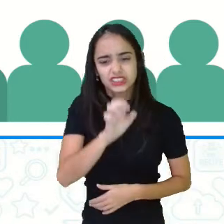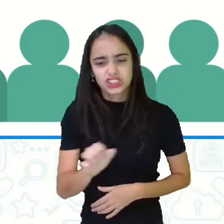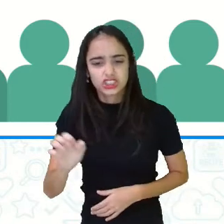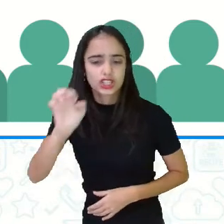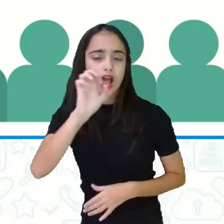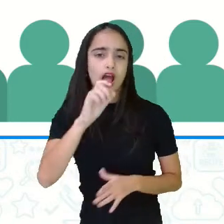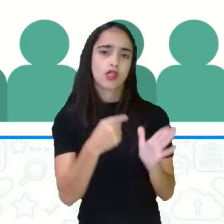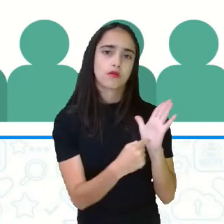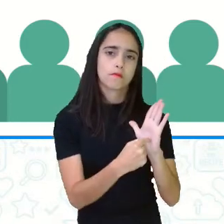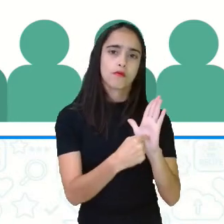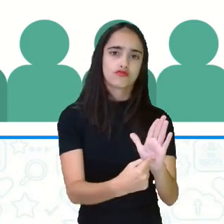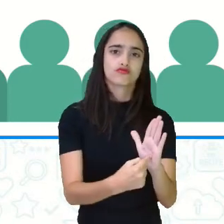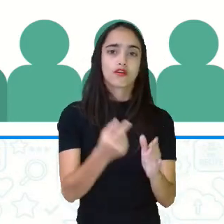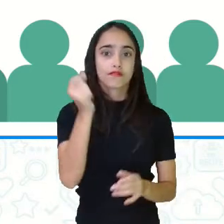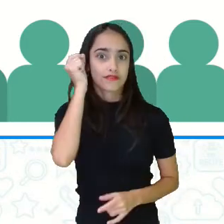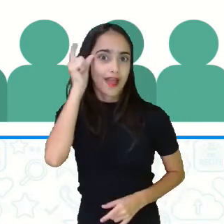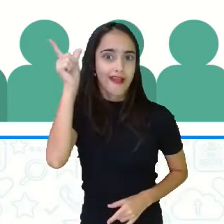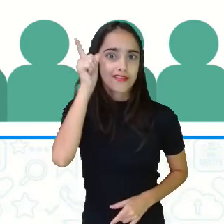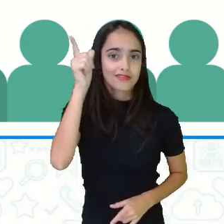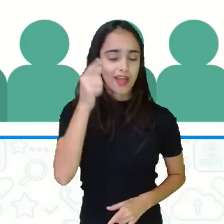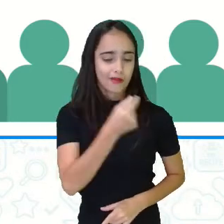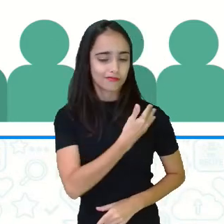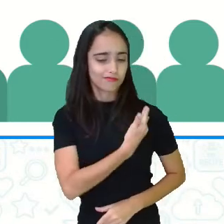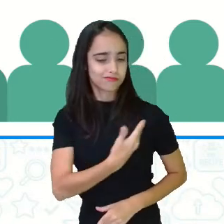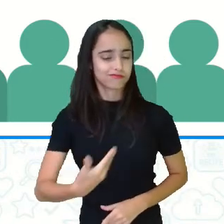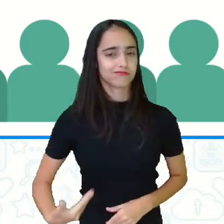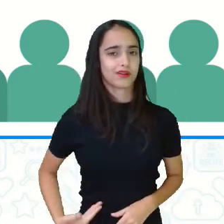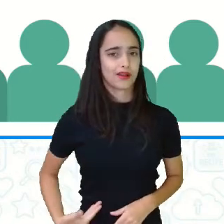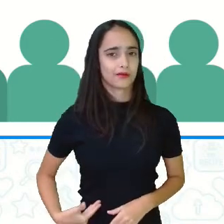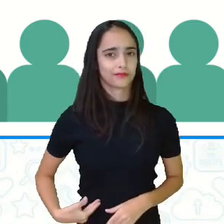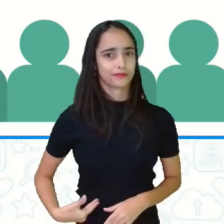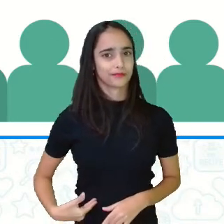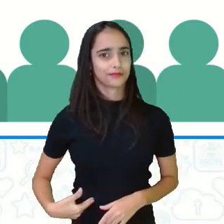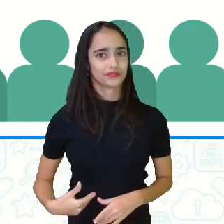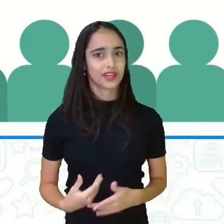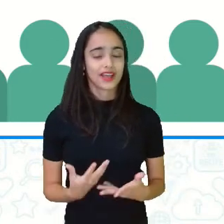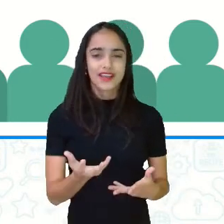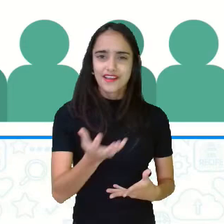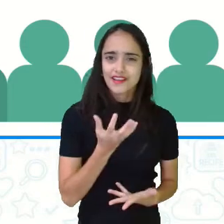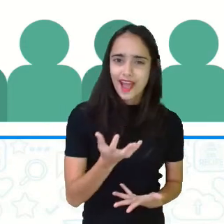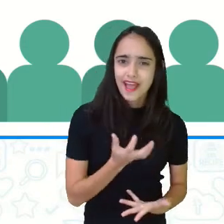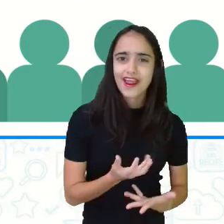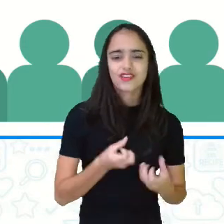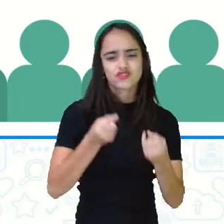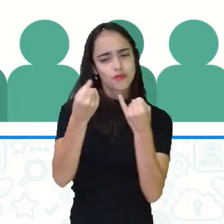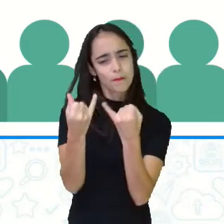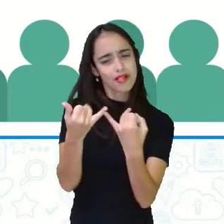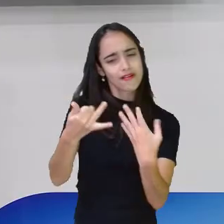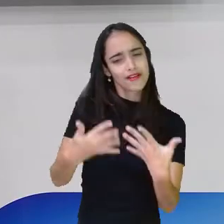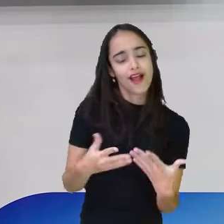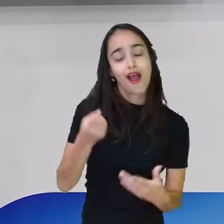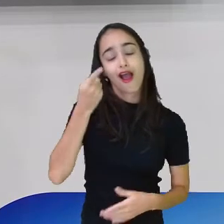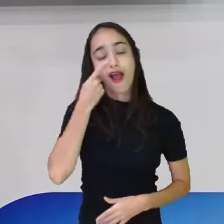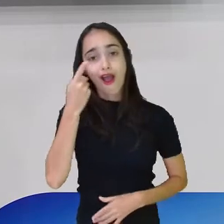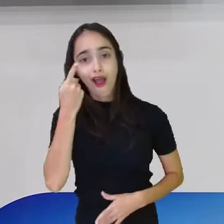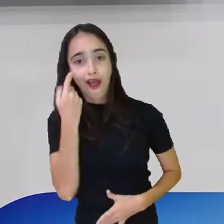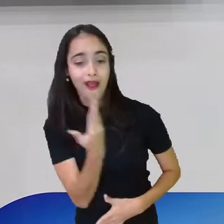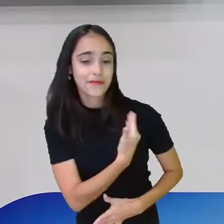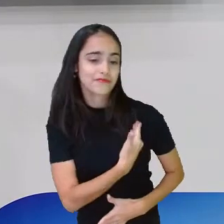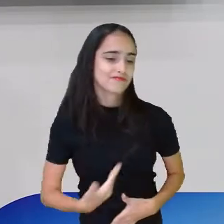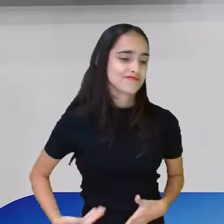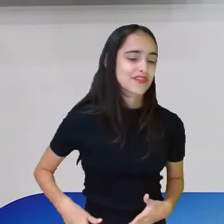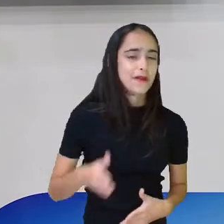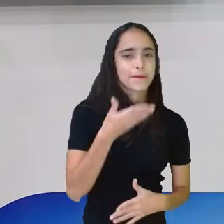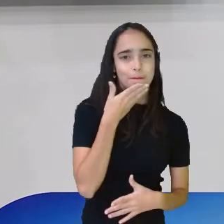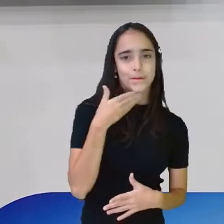essas ideias de república. Olha, vamos tentar fazer a república, porque a república é melhor para o nosso país. A gente vai conversar